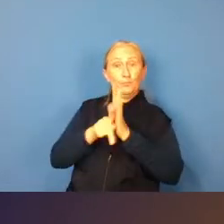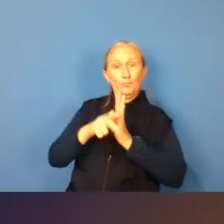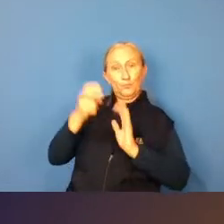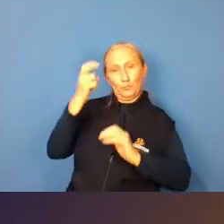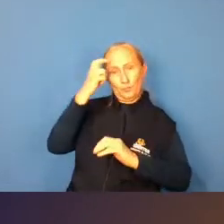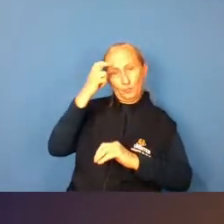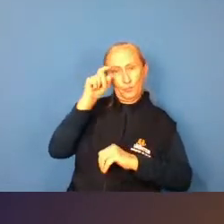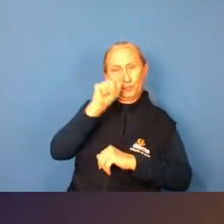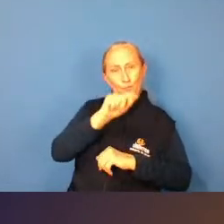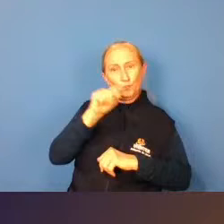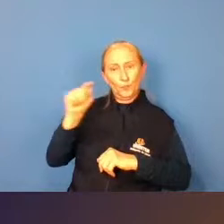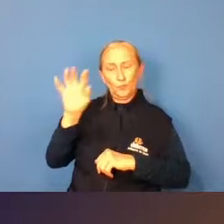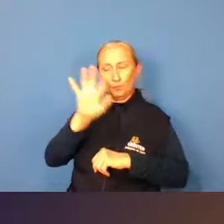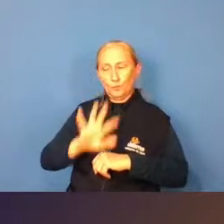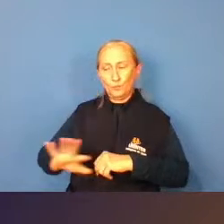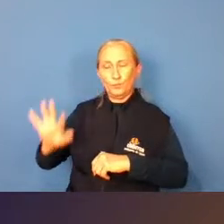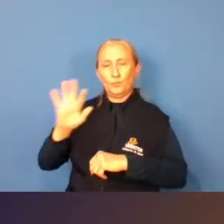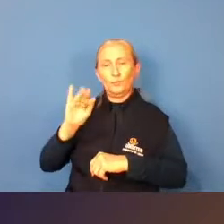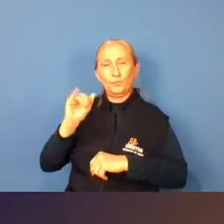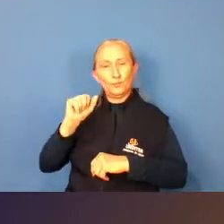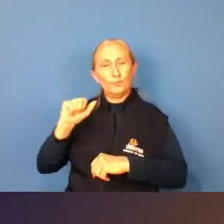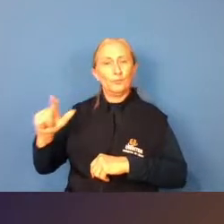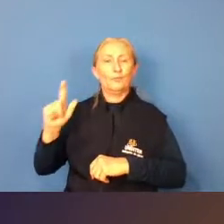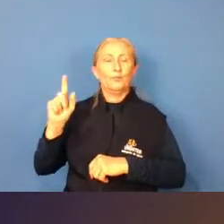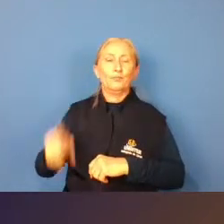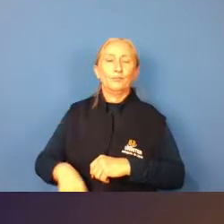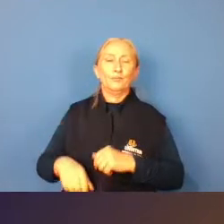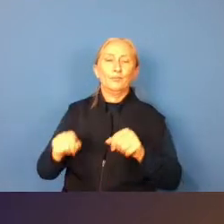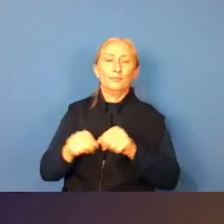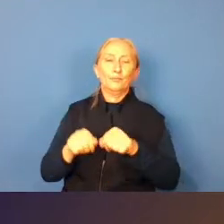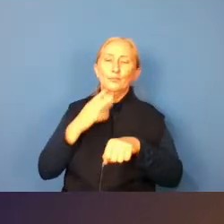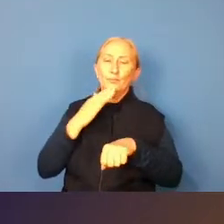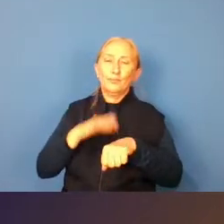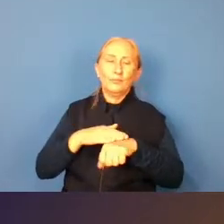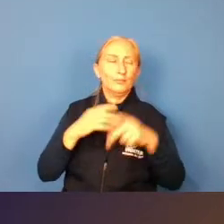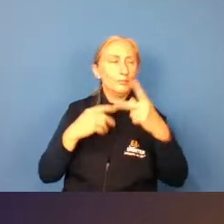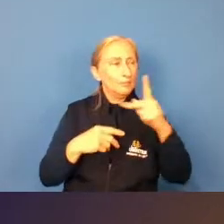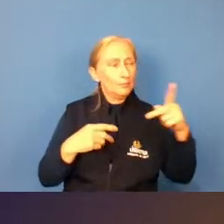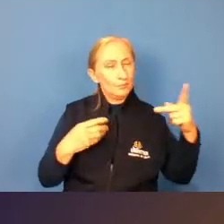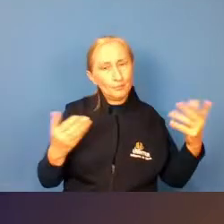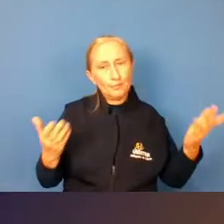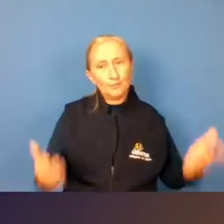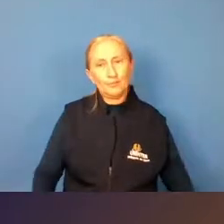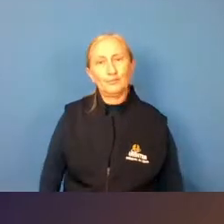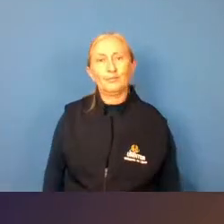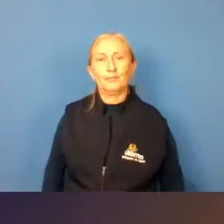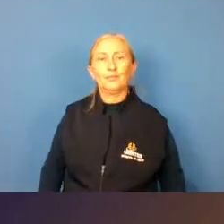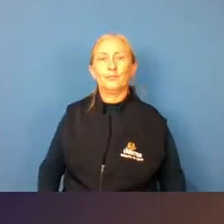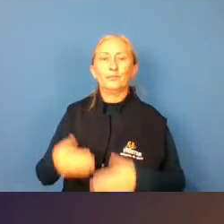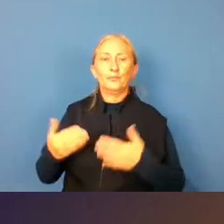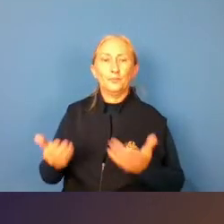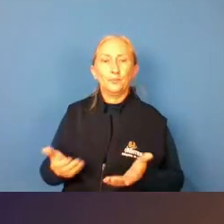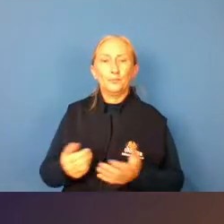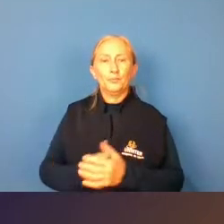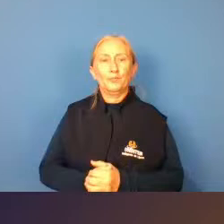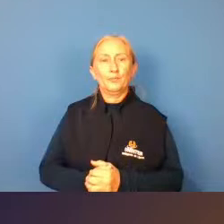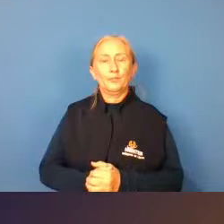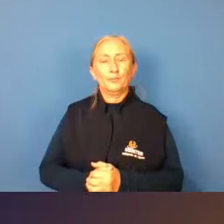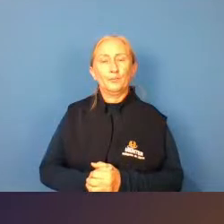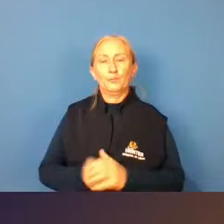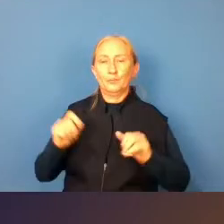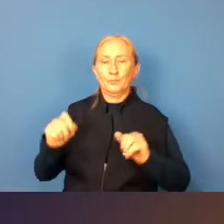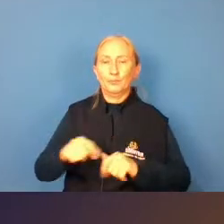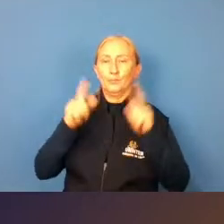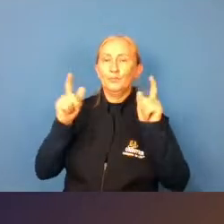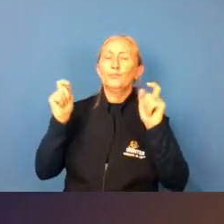tem ali a imagem corporal que passam podia ser da cor dela então e assim claro